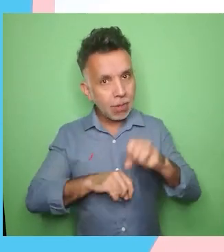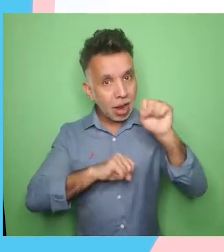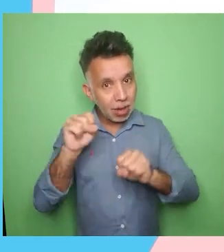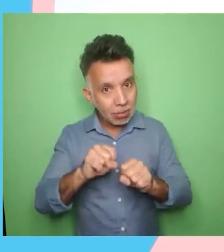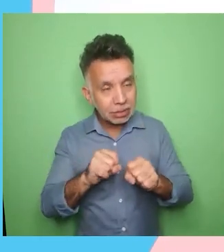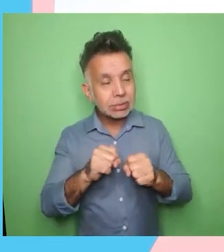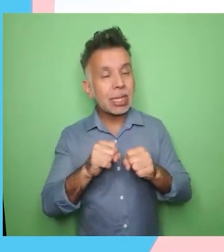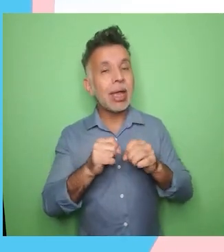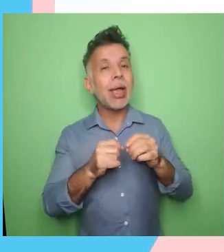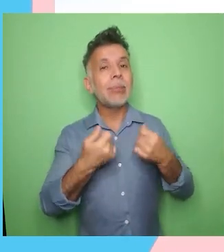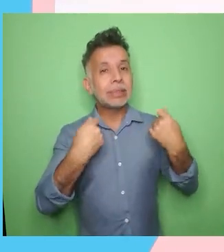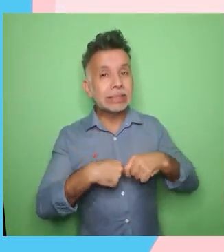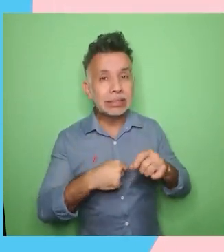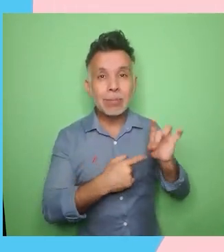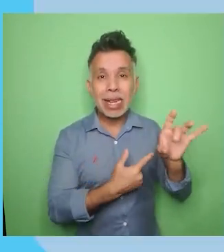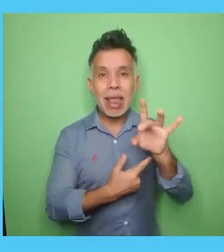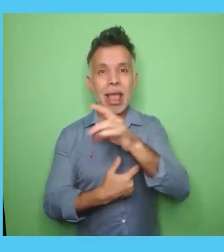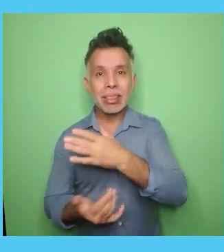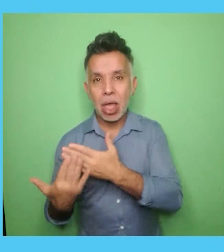possíveis. Muito obrigada!